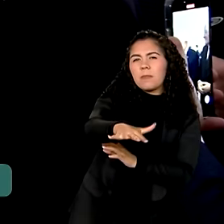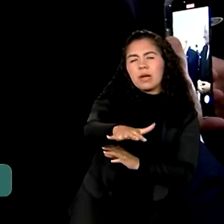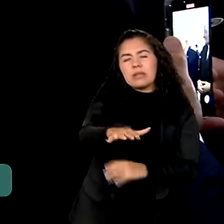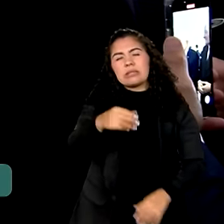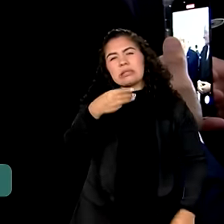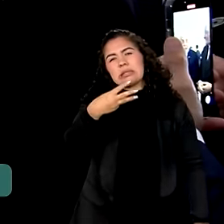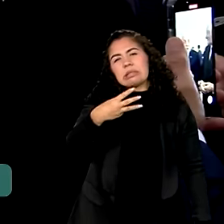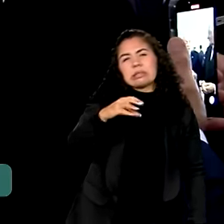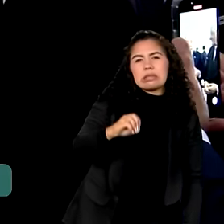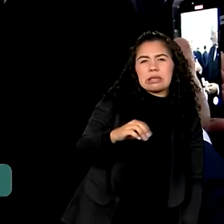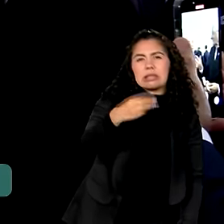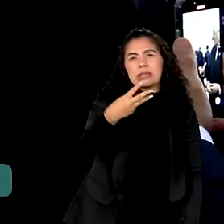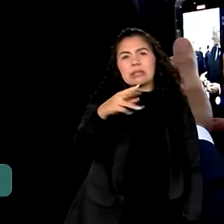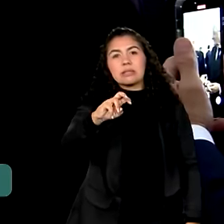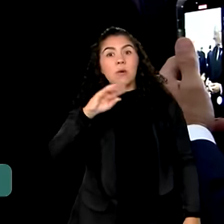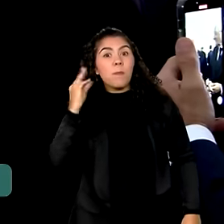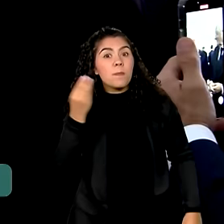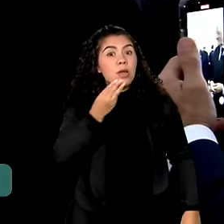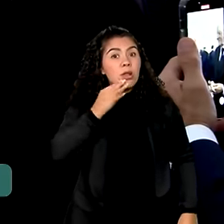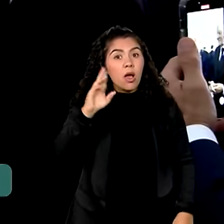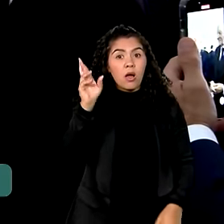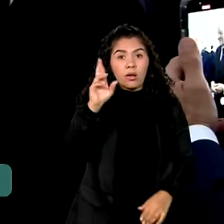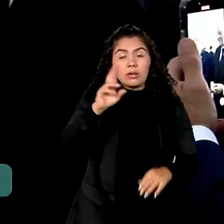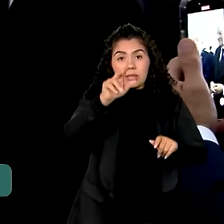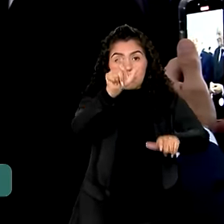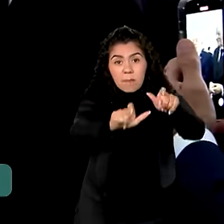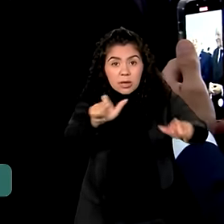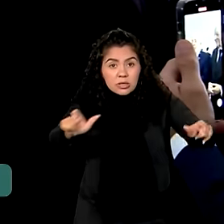milhões de italianos e defesentes de italianos,